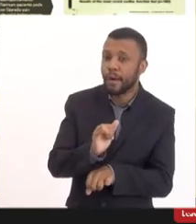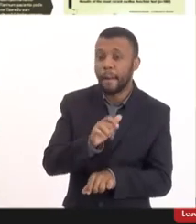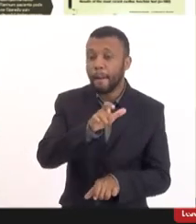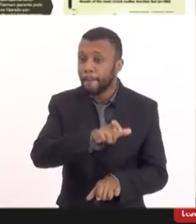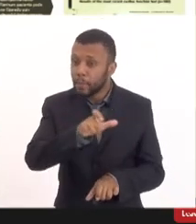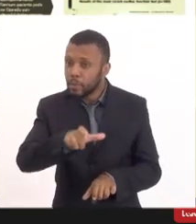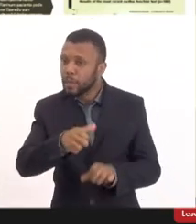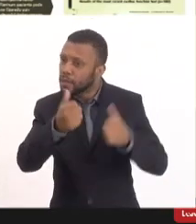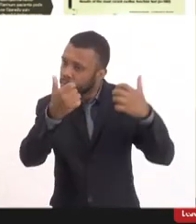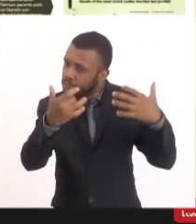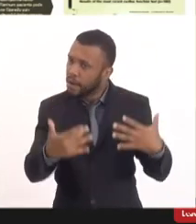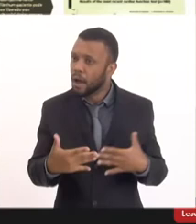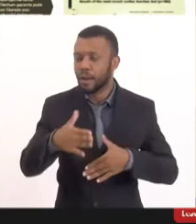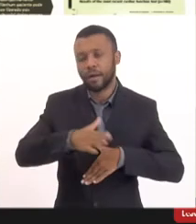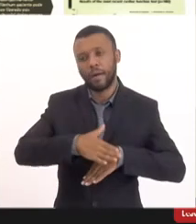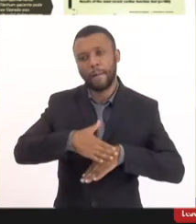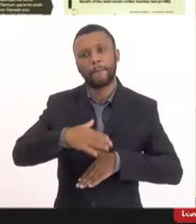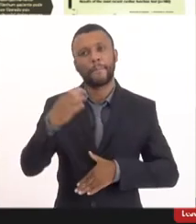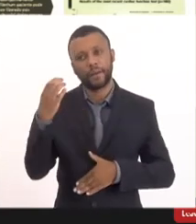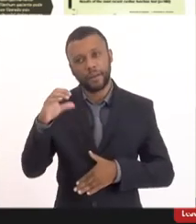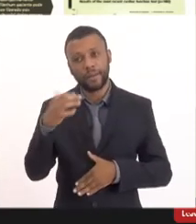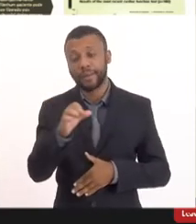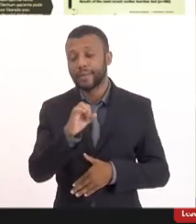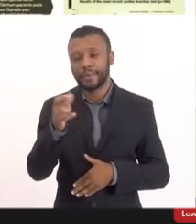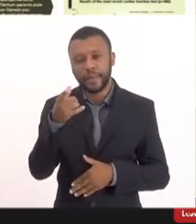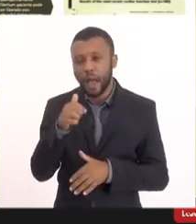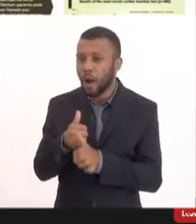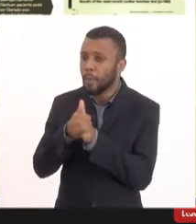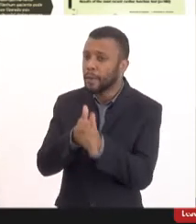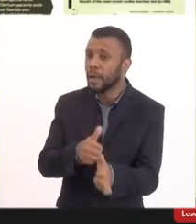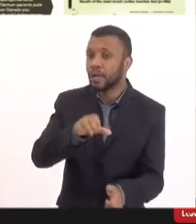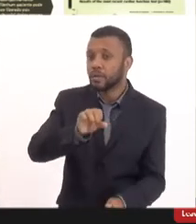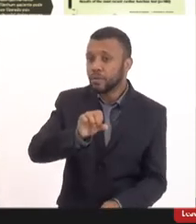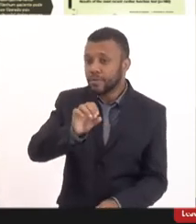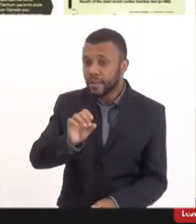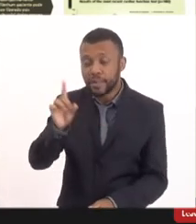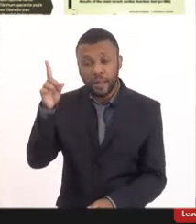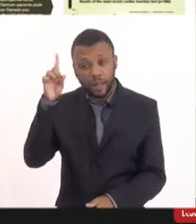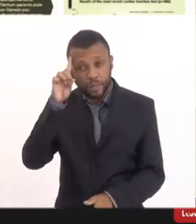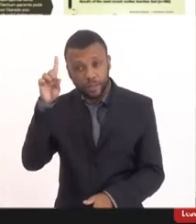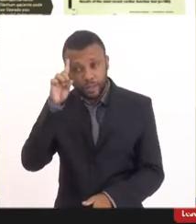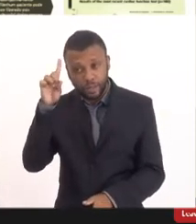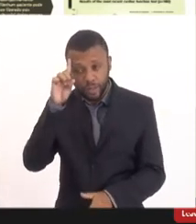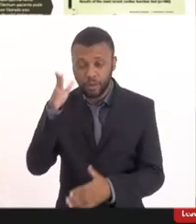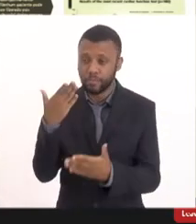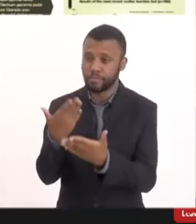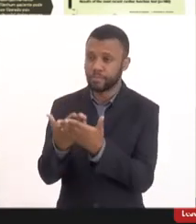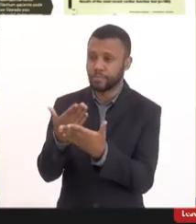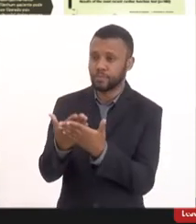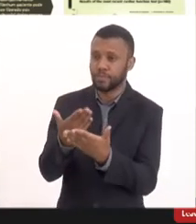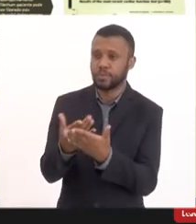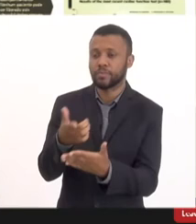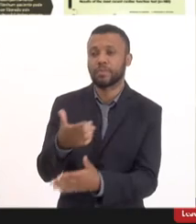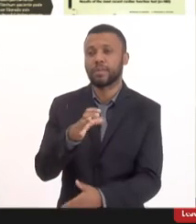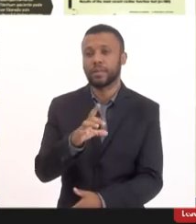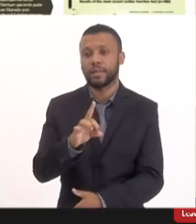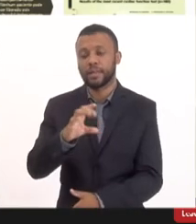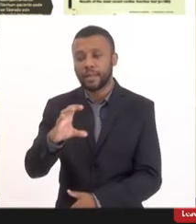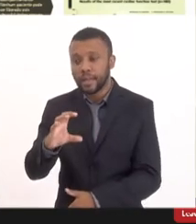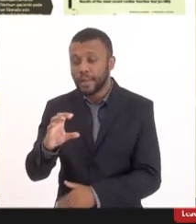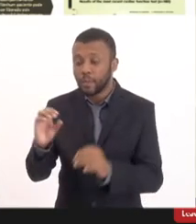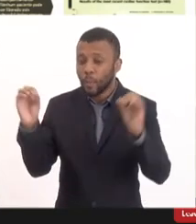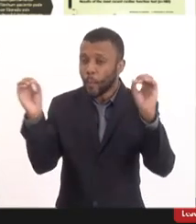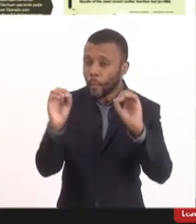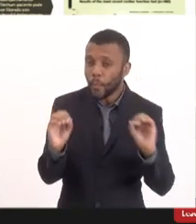então é o seguinte se você acompanhar 90 dias esses pacientes todos como foi feito esse estudo pelo próprio CDC você vê que nenhum